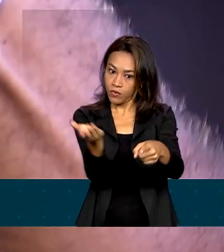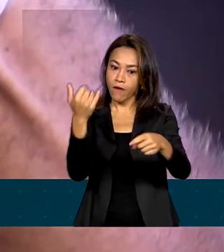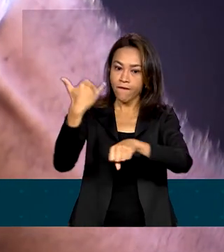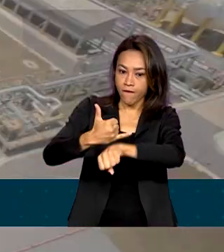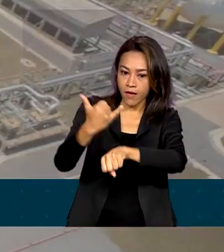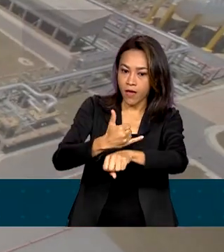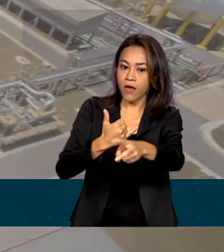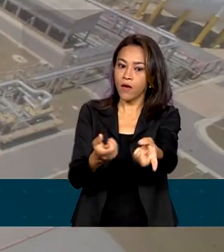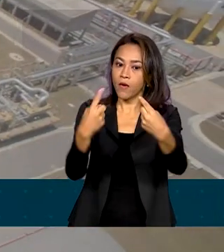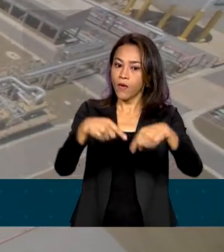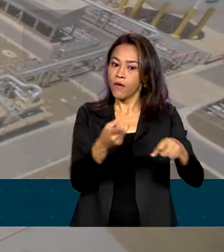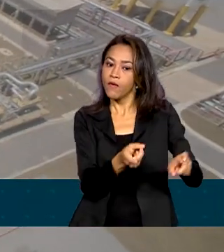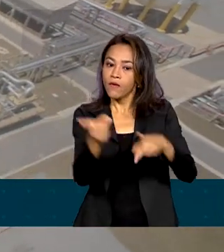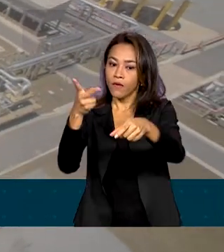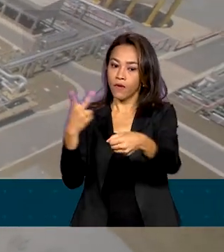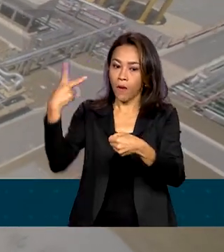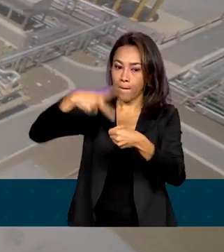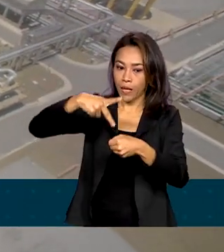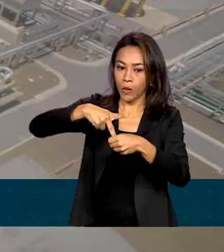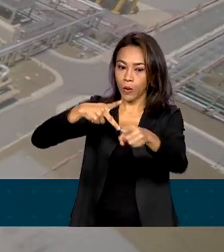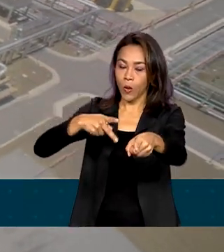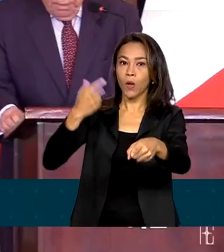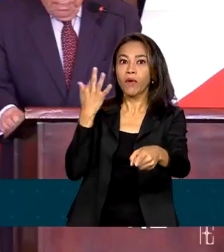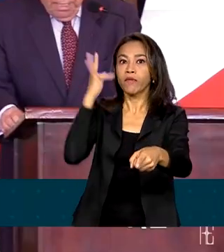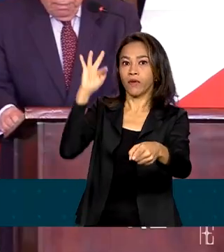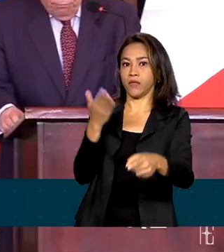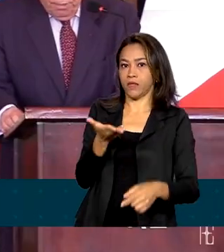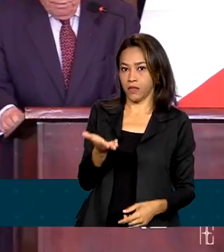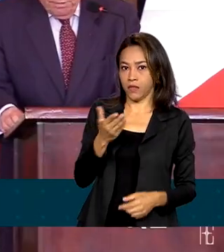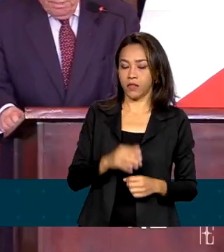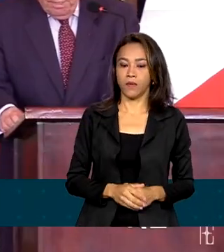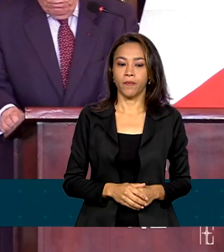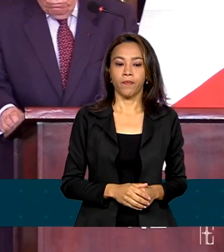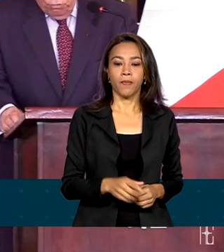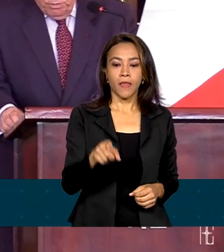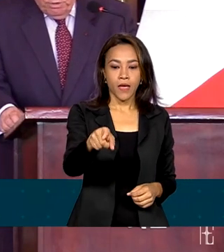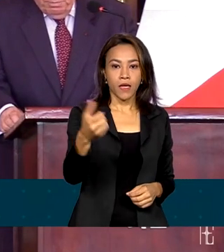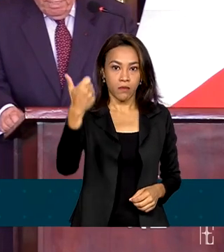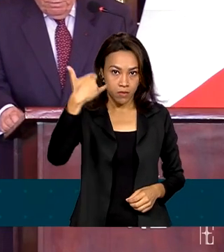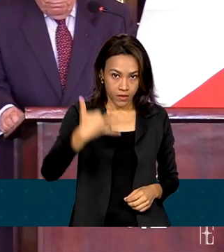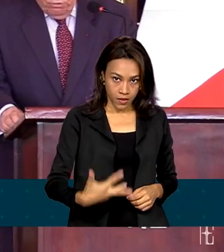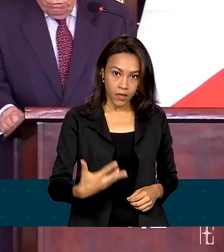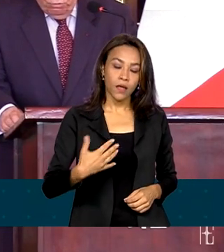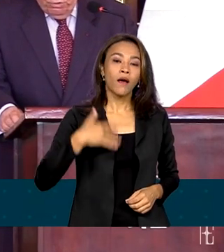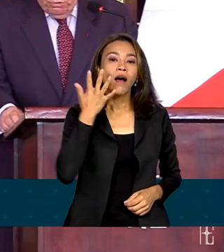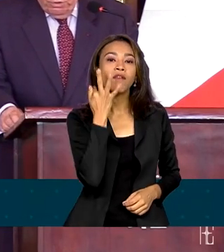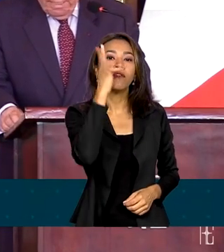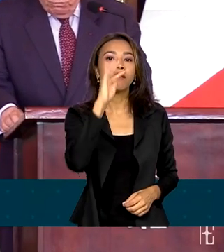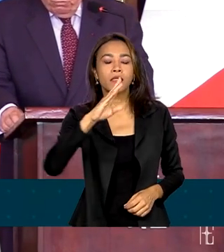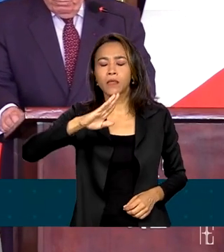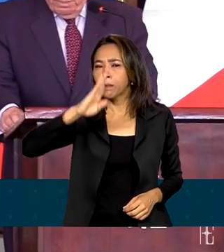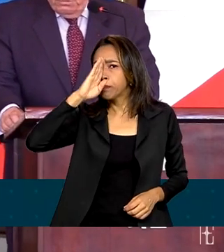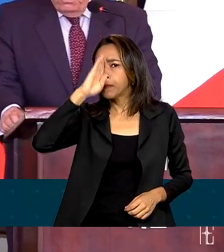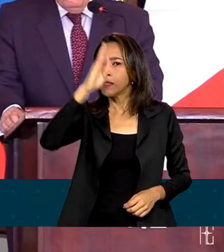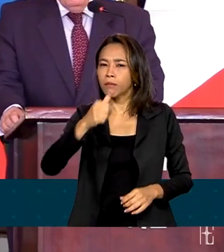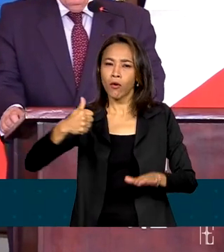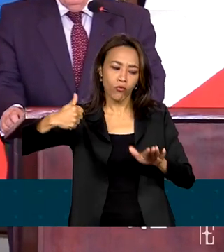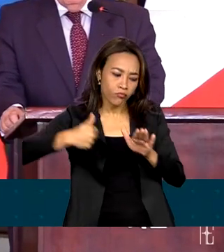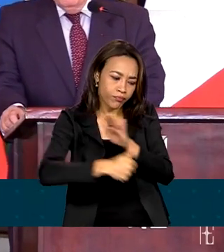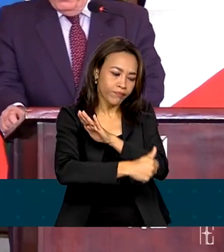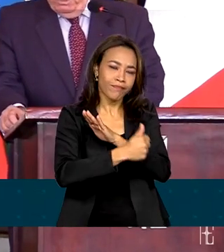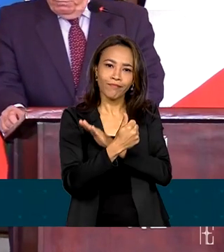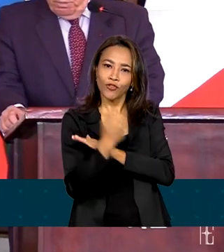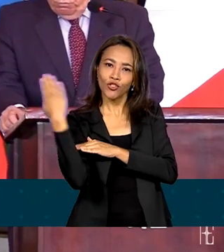ferro e petróleo bruto para os franceses. A França é um dos principais investidores diretos no Brasil